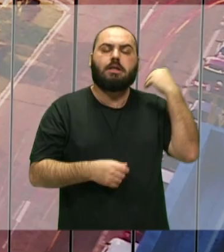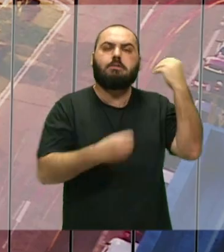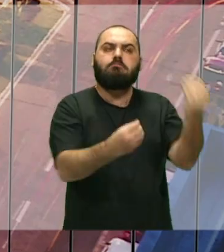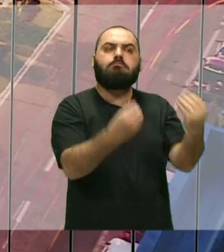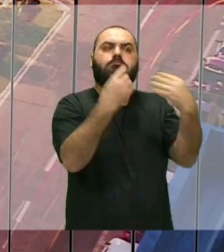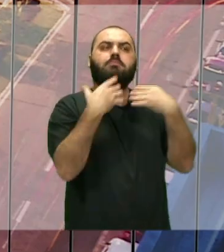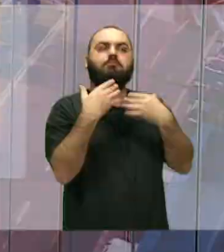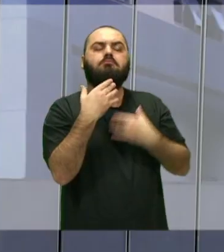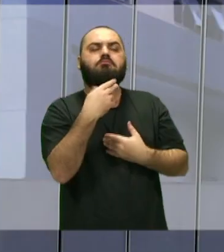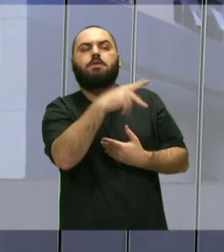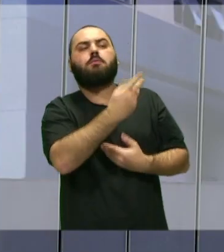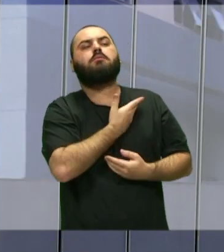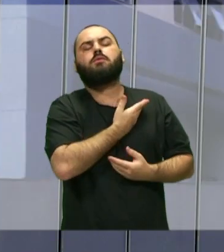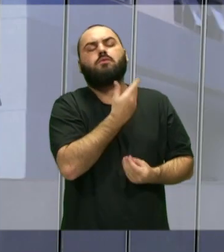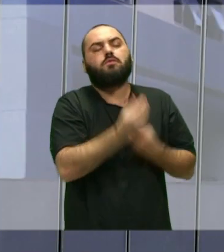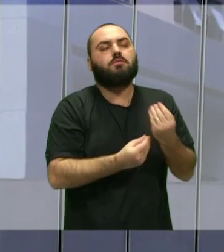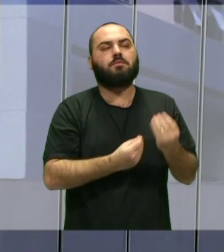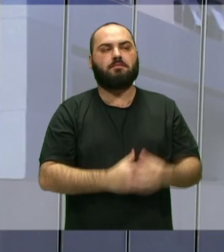para os seus colegas?